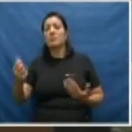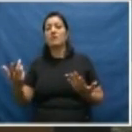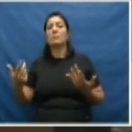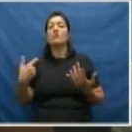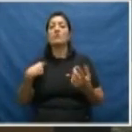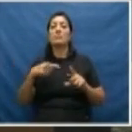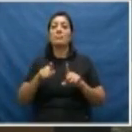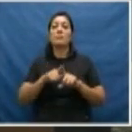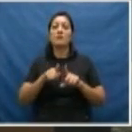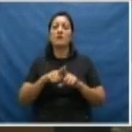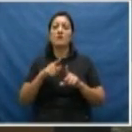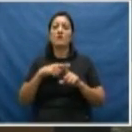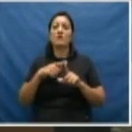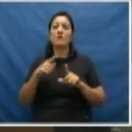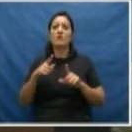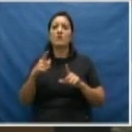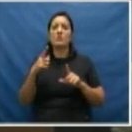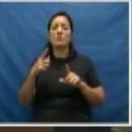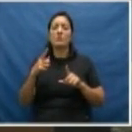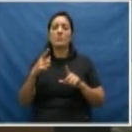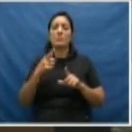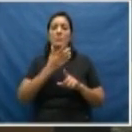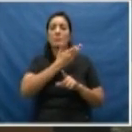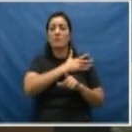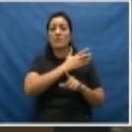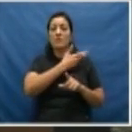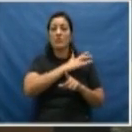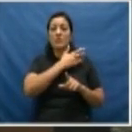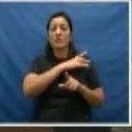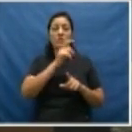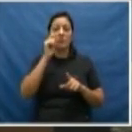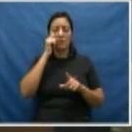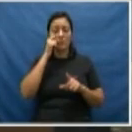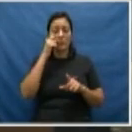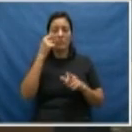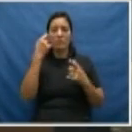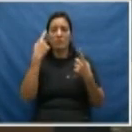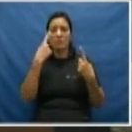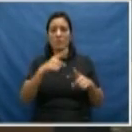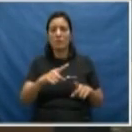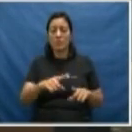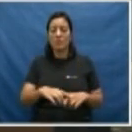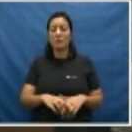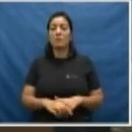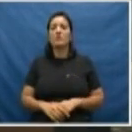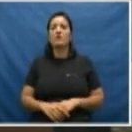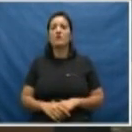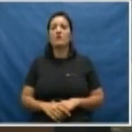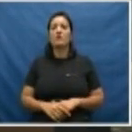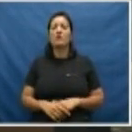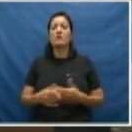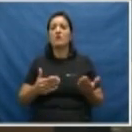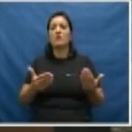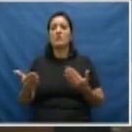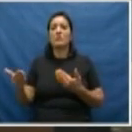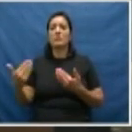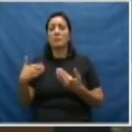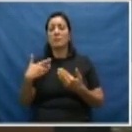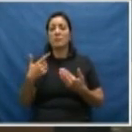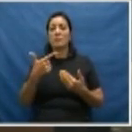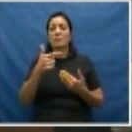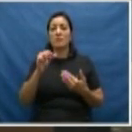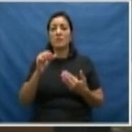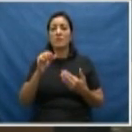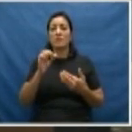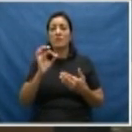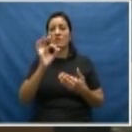Tem o recorte racial, muito maior ainda a violência entre a juventude, 20%